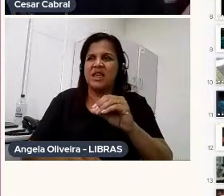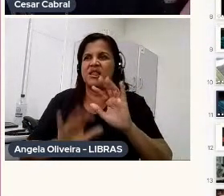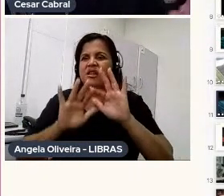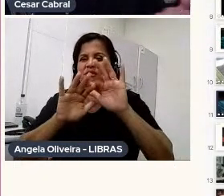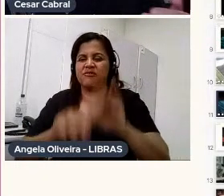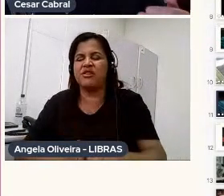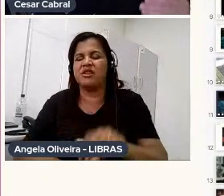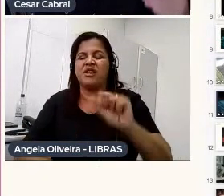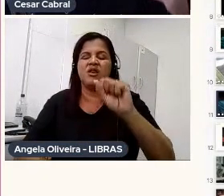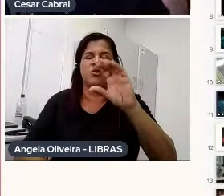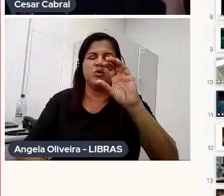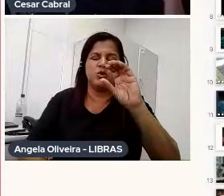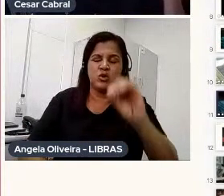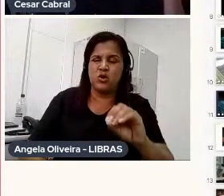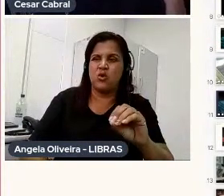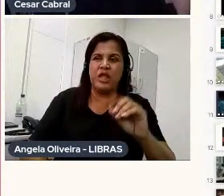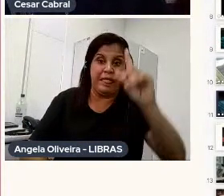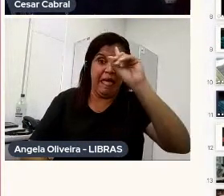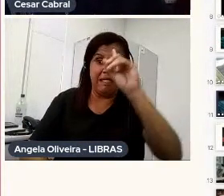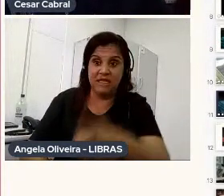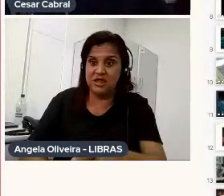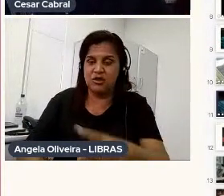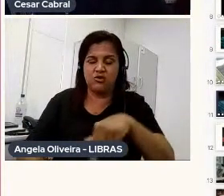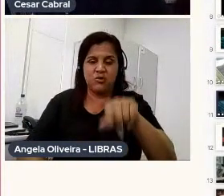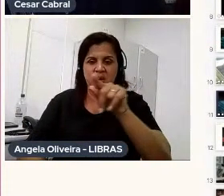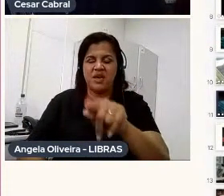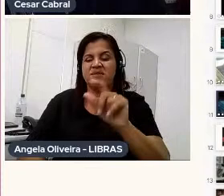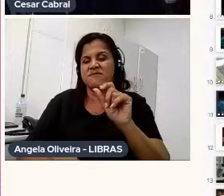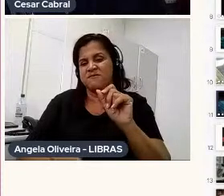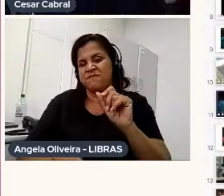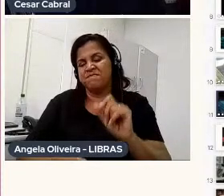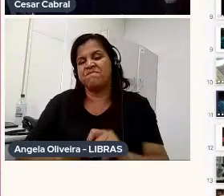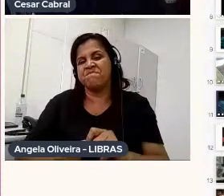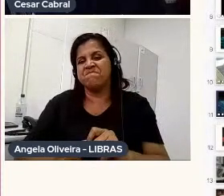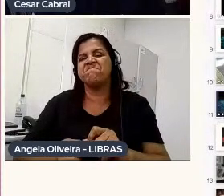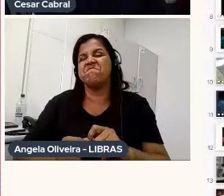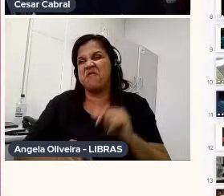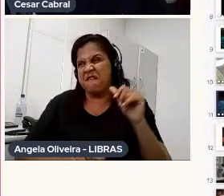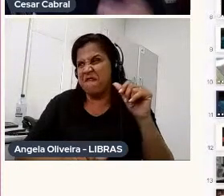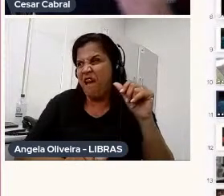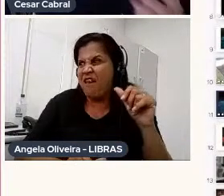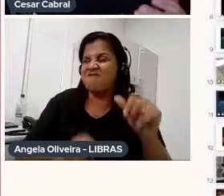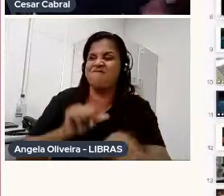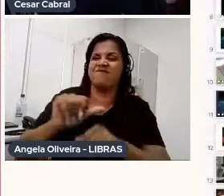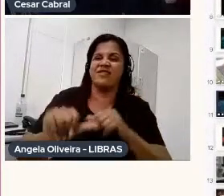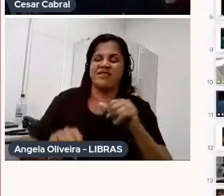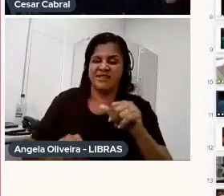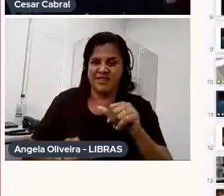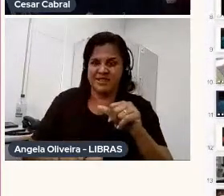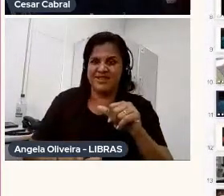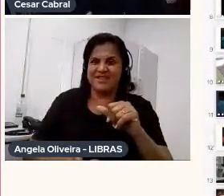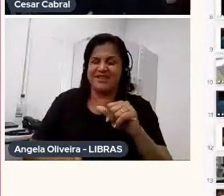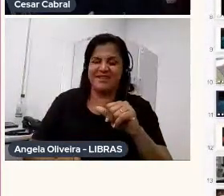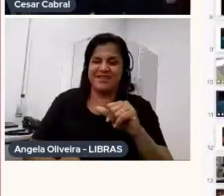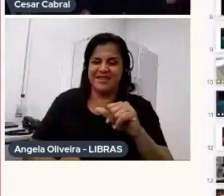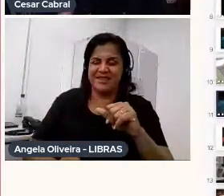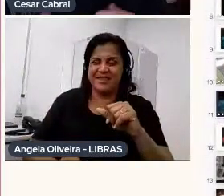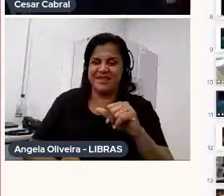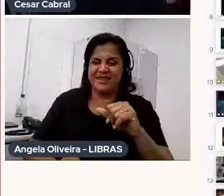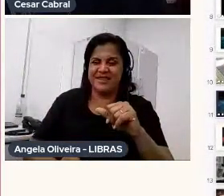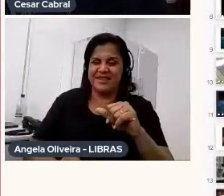isso vai virar a editora Circo, do Toninho Mendes, com